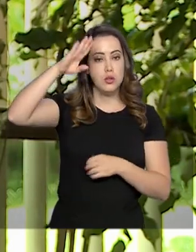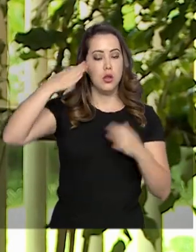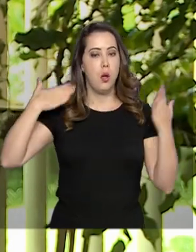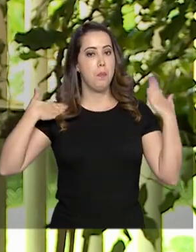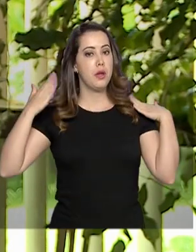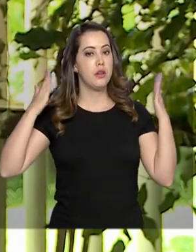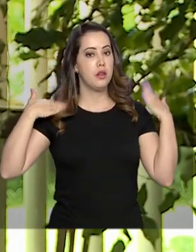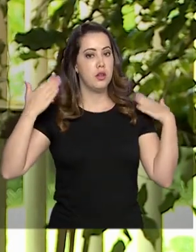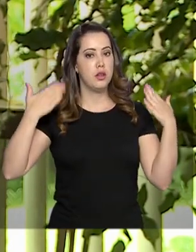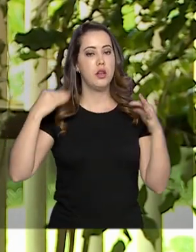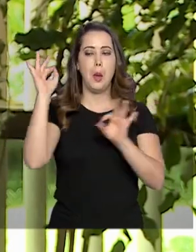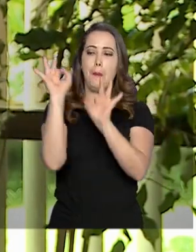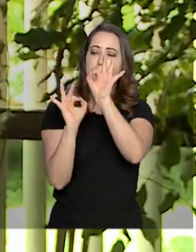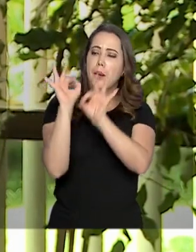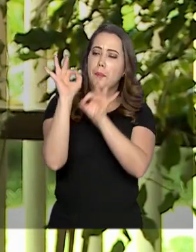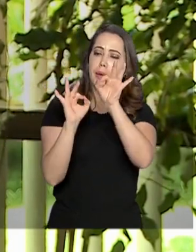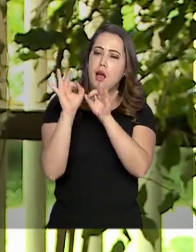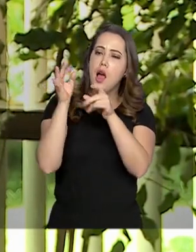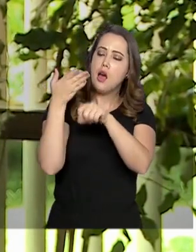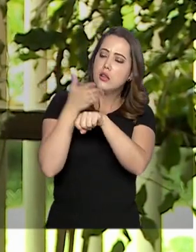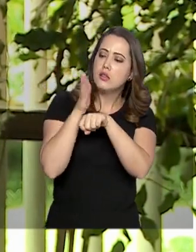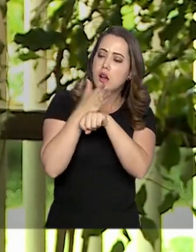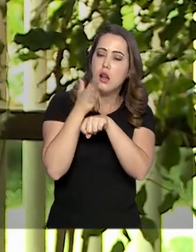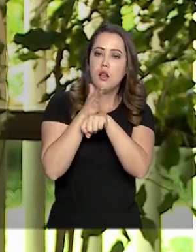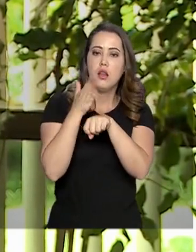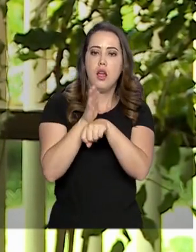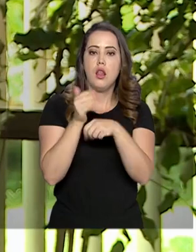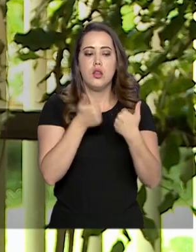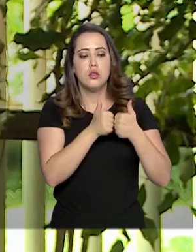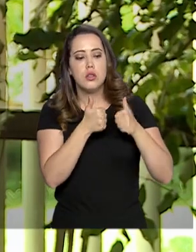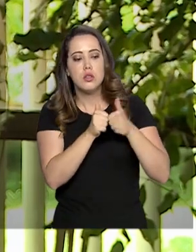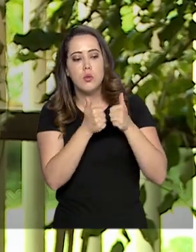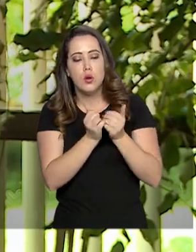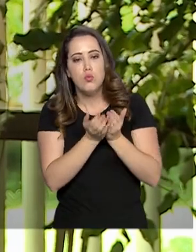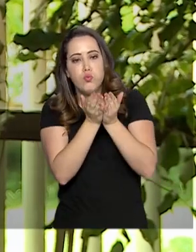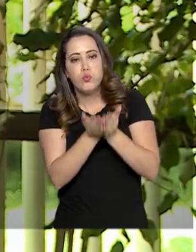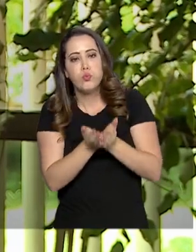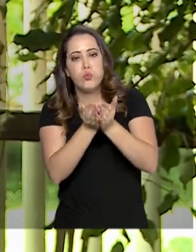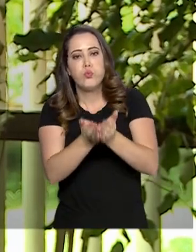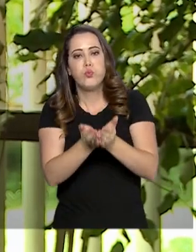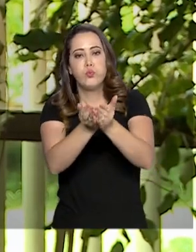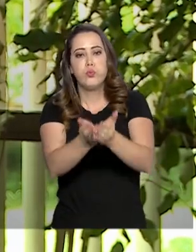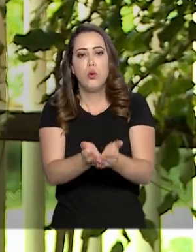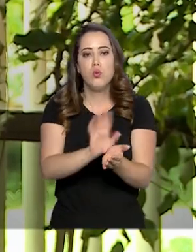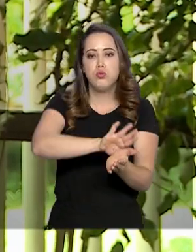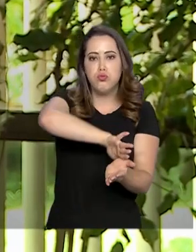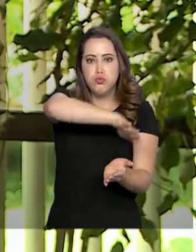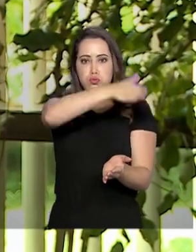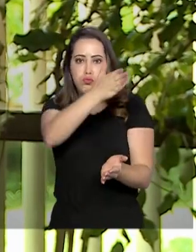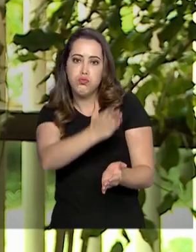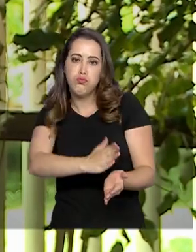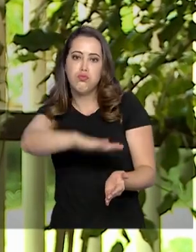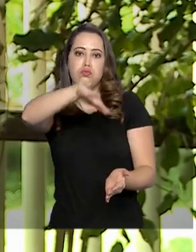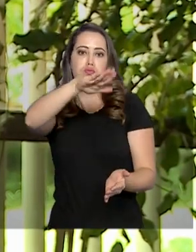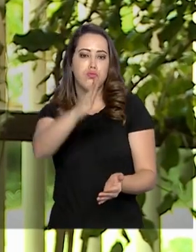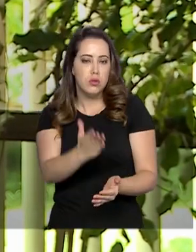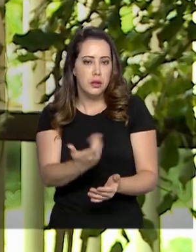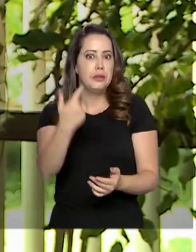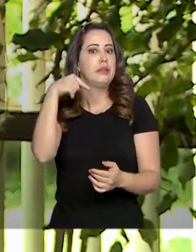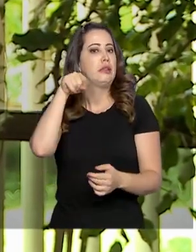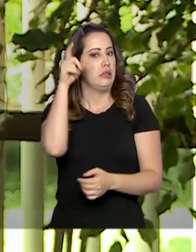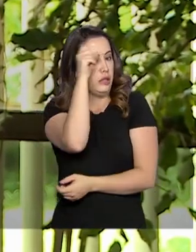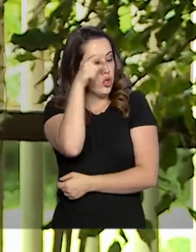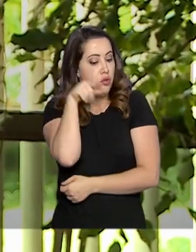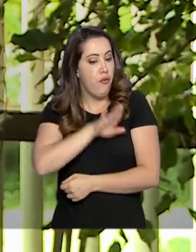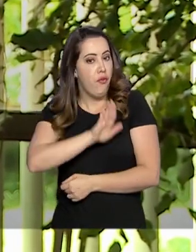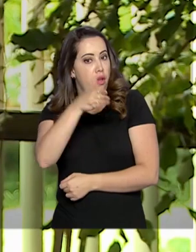um adestramento em termos de logística, em termos de deslocamento em águas que não são tão tranquilas assim como são as águas que